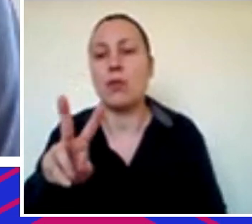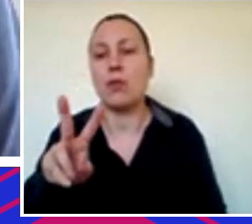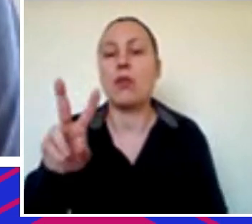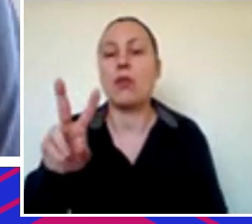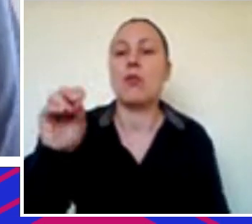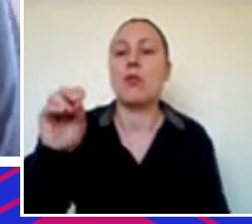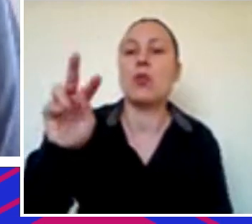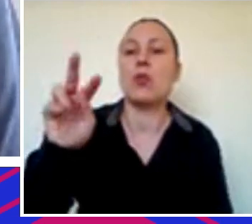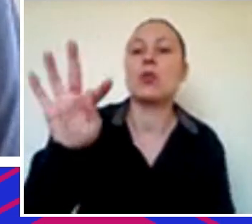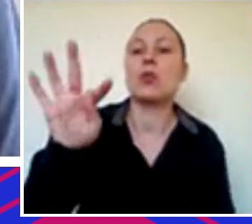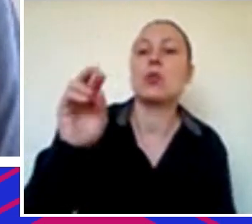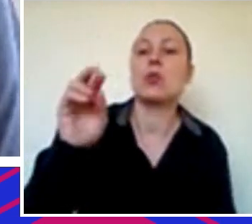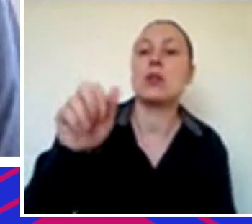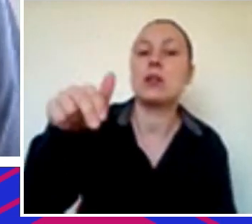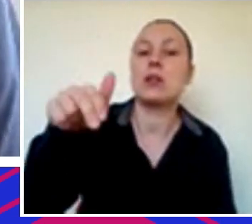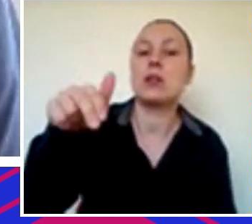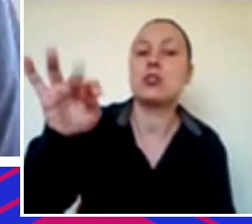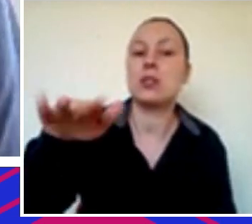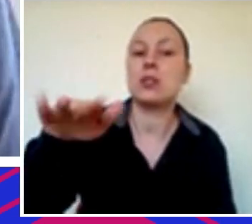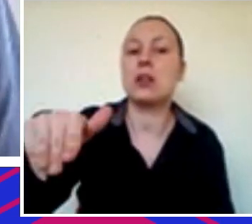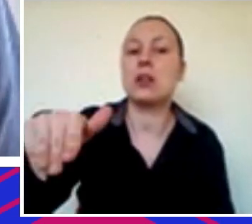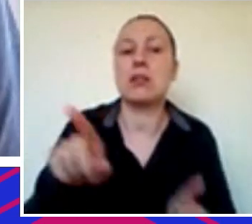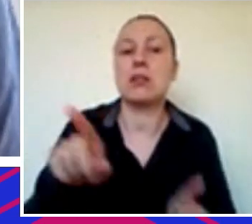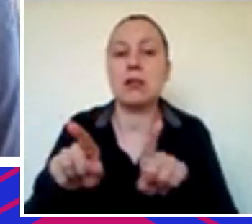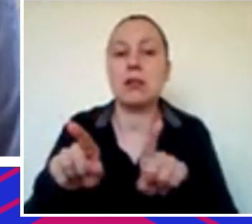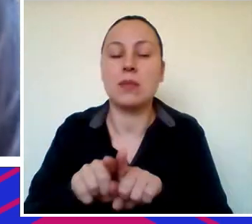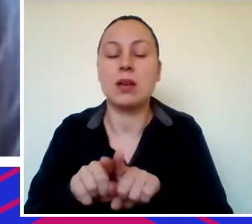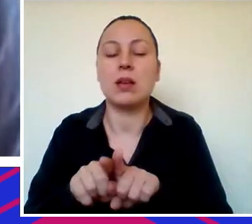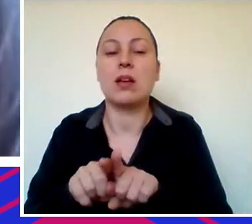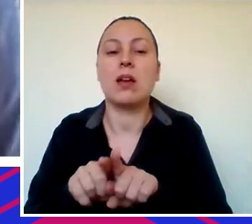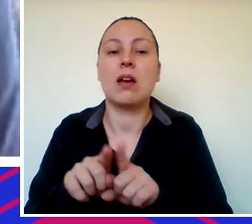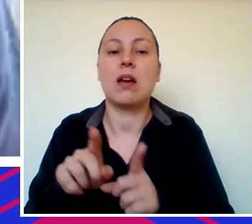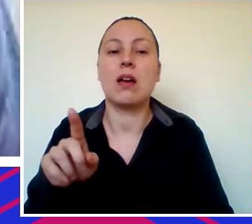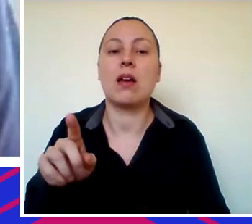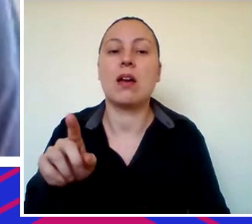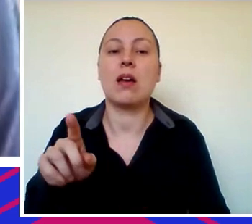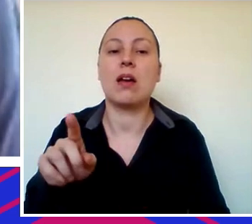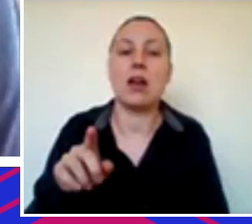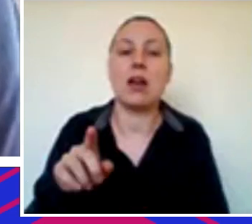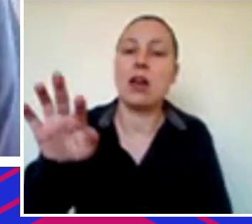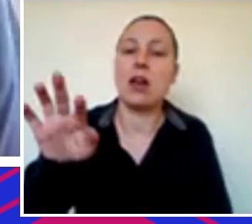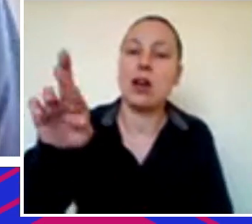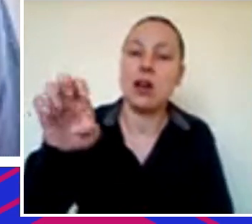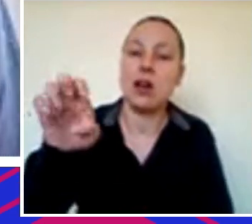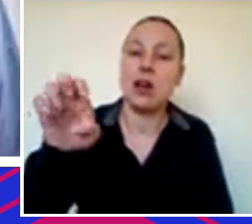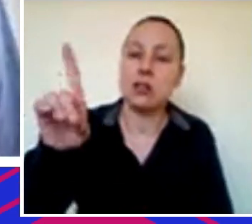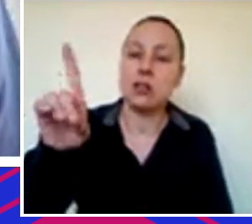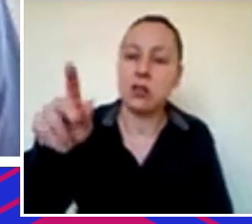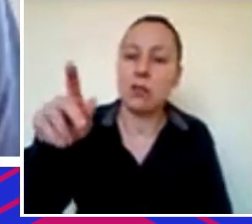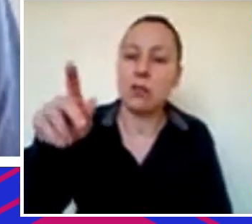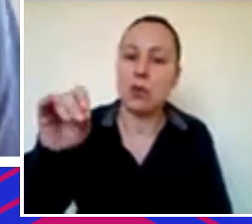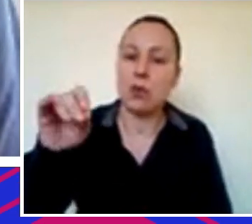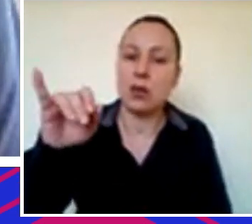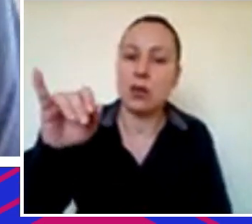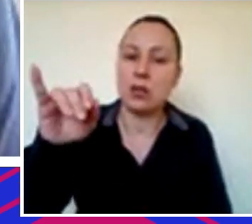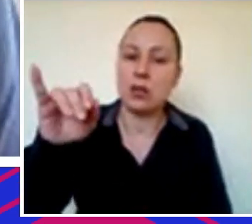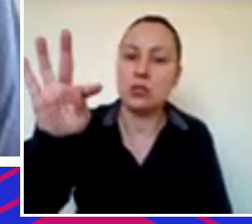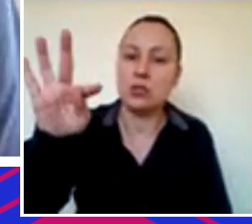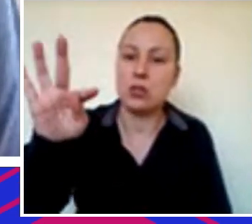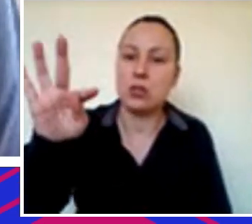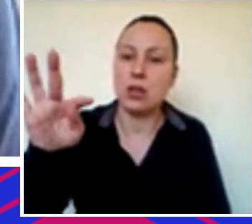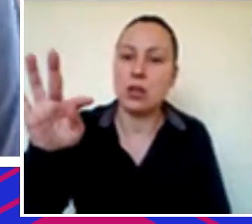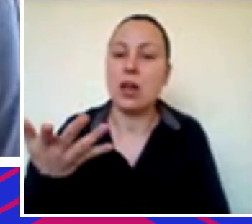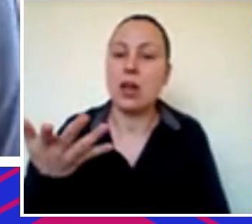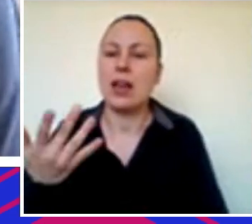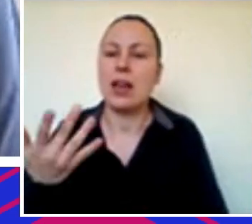Vejas, é, inclusive, muito próximo do Endeavor, está no board do Endeavor, LP do Headpoint, vem a gente saber, que a gente sabe, e é um